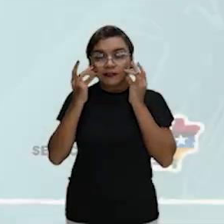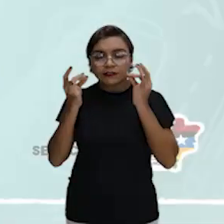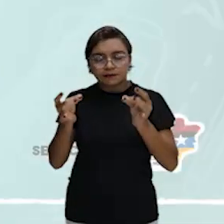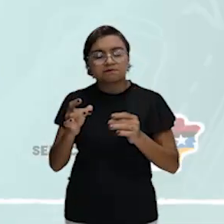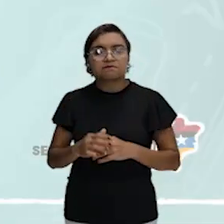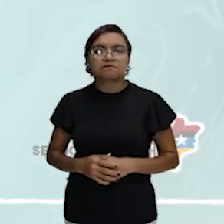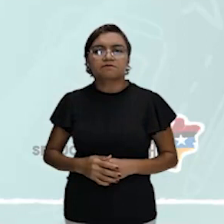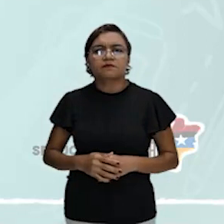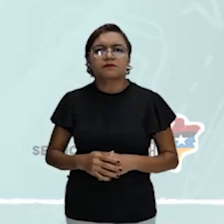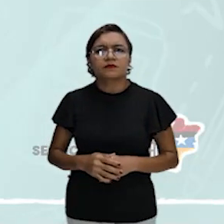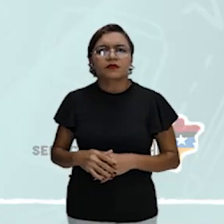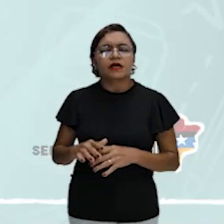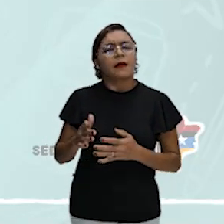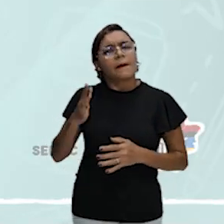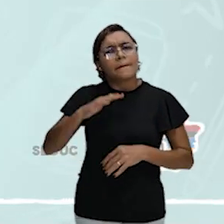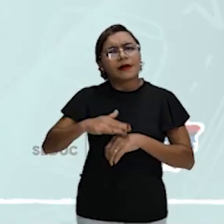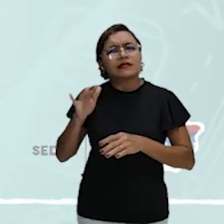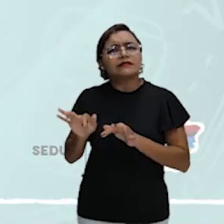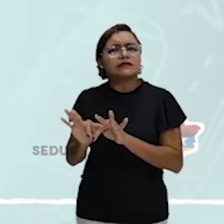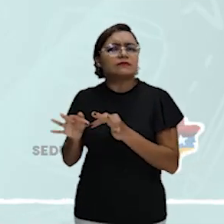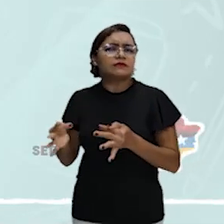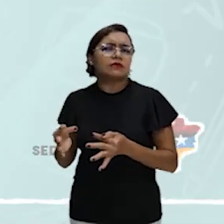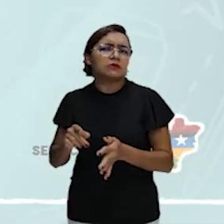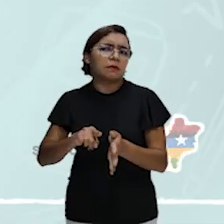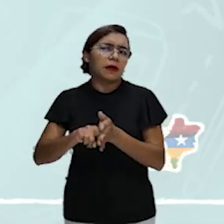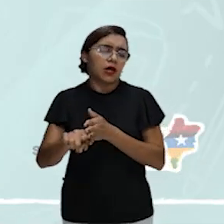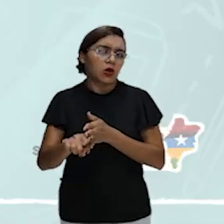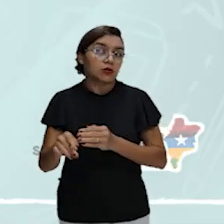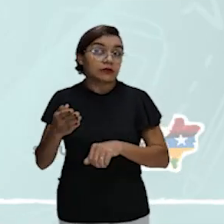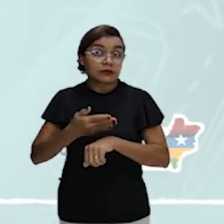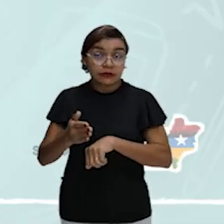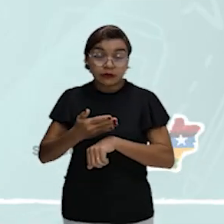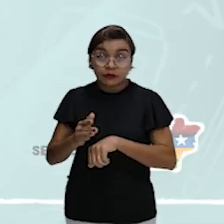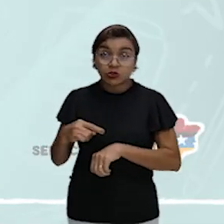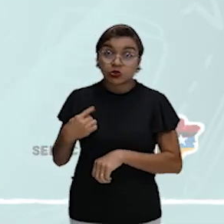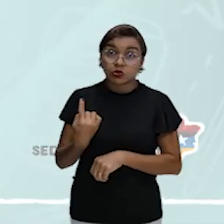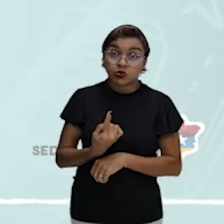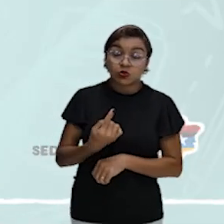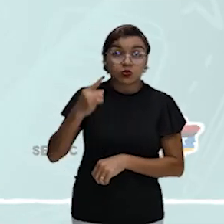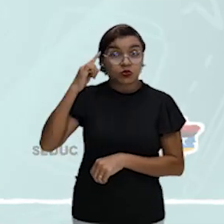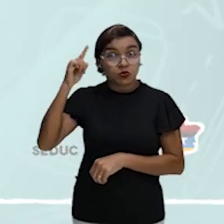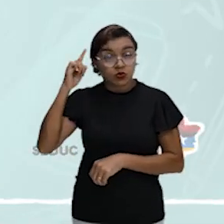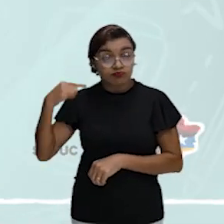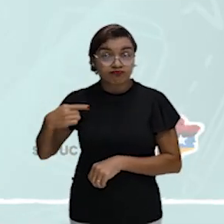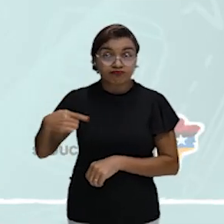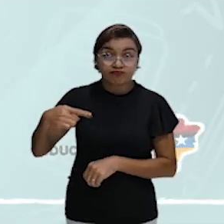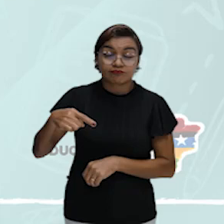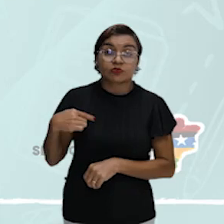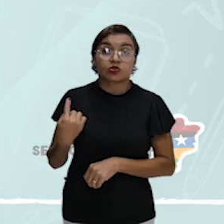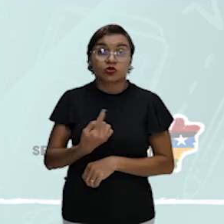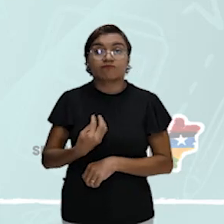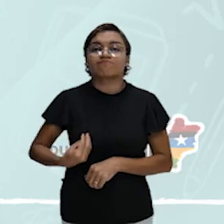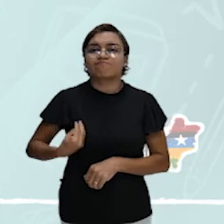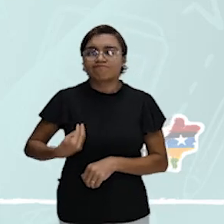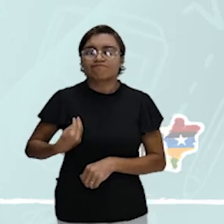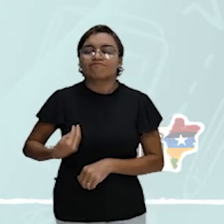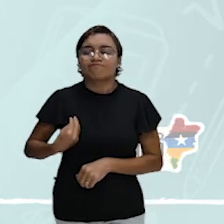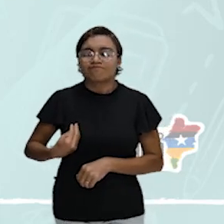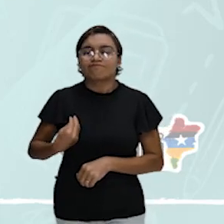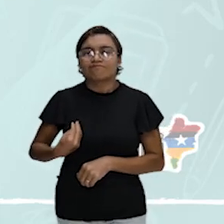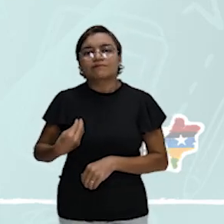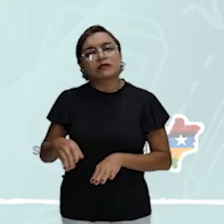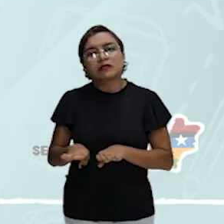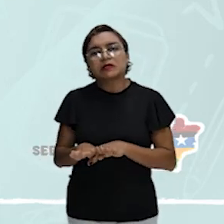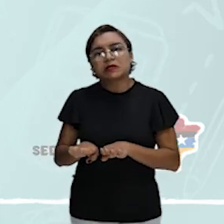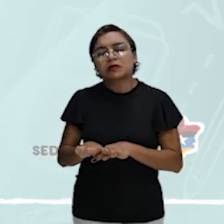do que simplesmente resolução de questões. São questões práticas do nosso dia a dia, do nosso cotidiano, que nós vivenciamos e